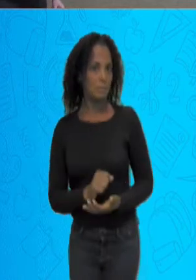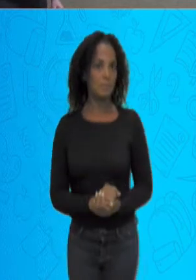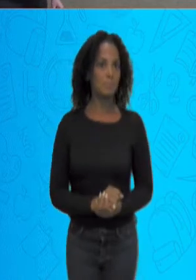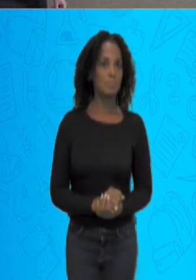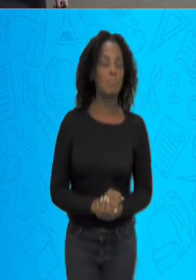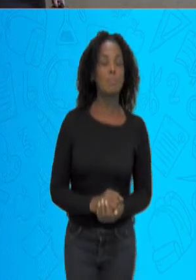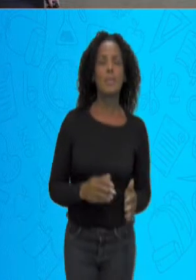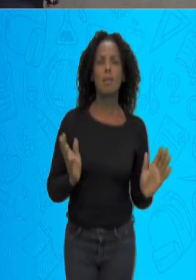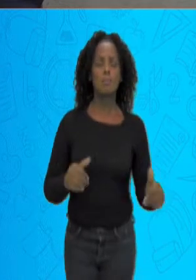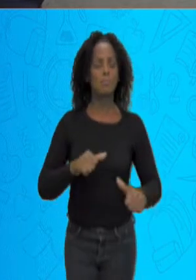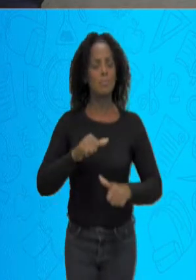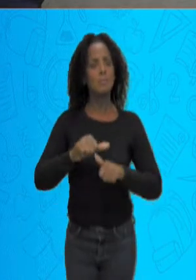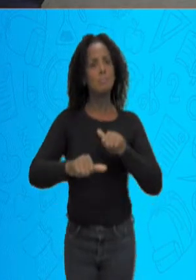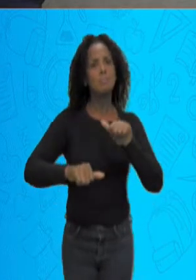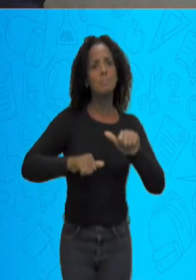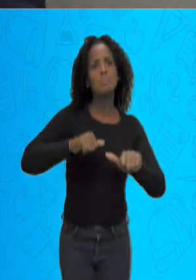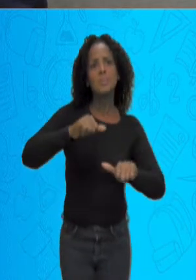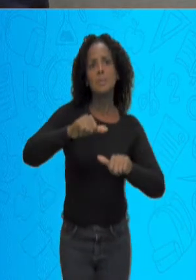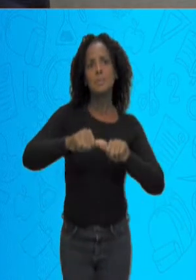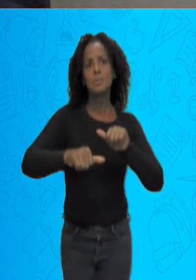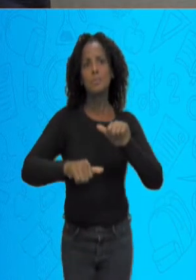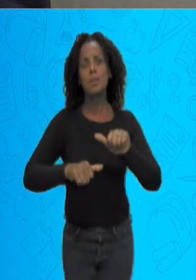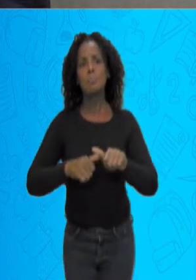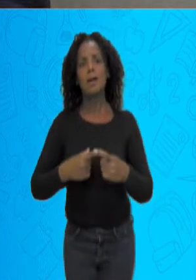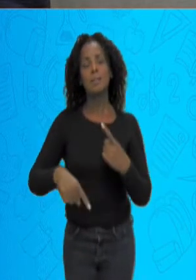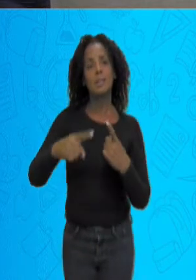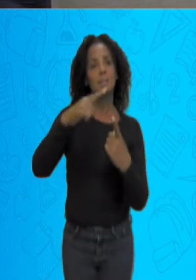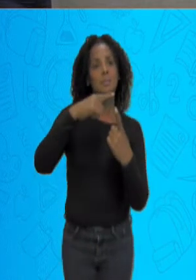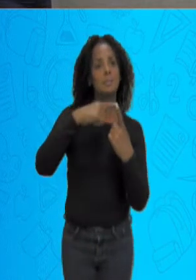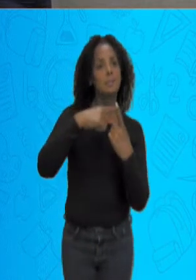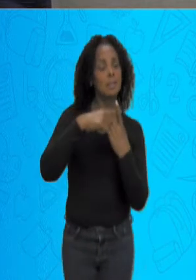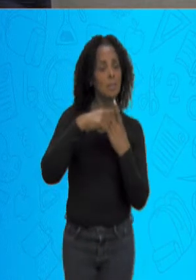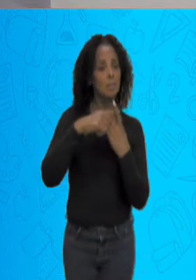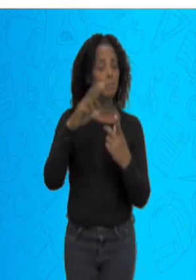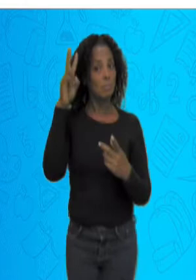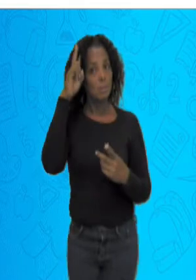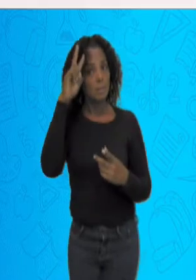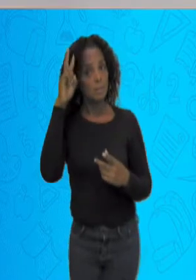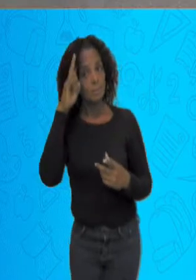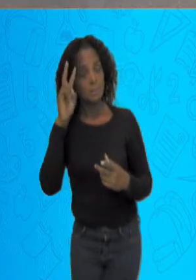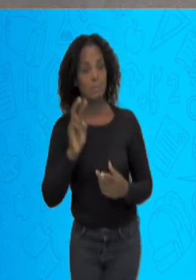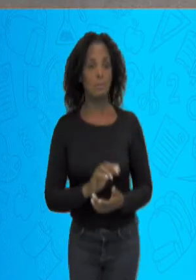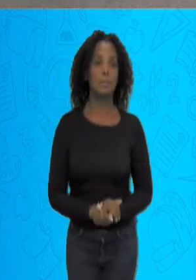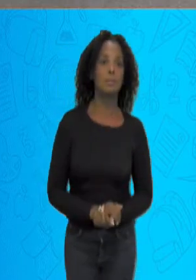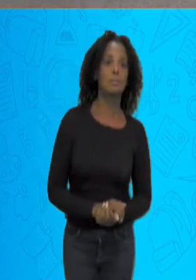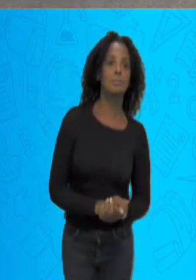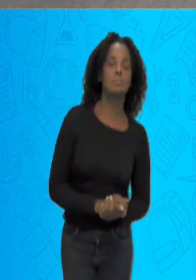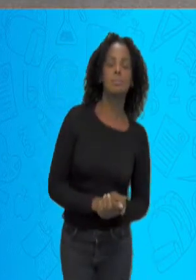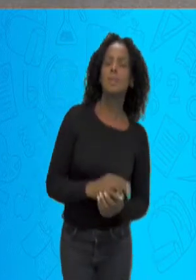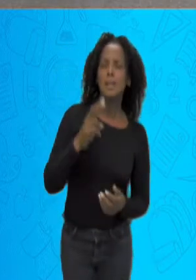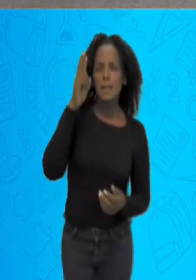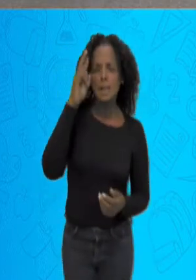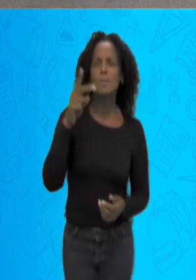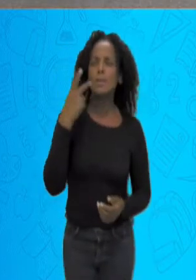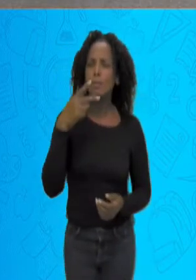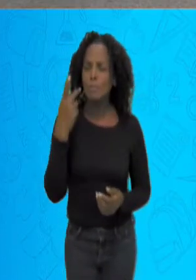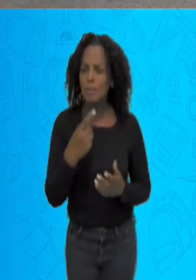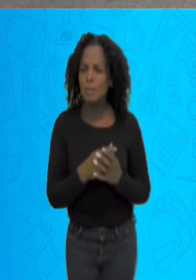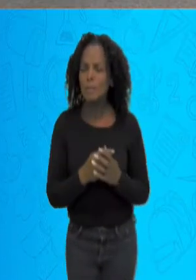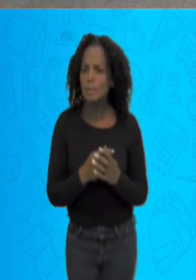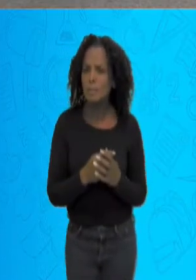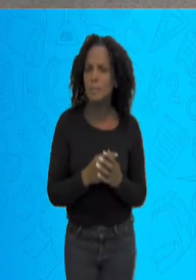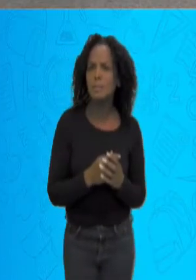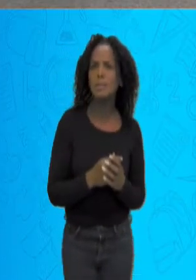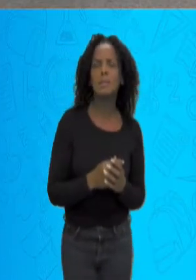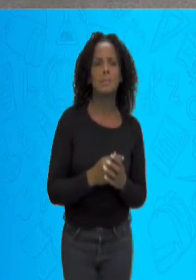Agora nós iremos transformar em adição a história. Vocês lembram que eu falei com vocês que a gente iria usar muito as